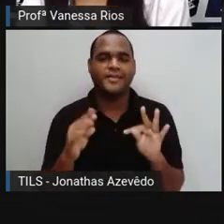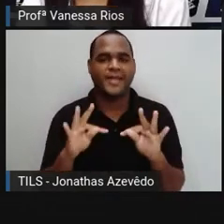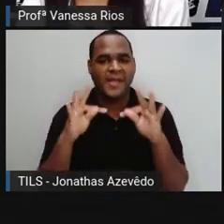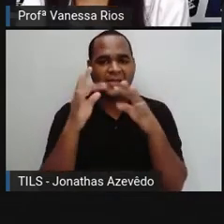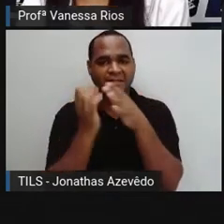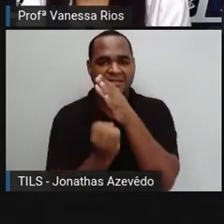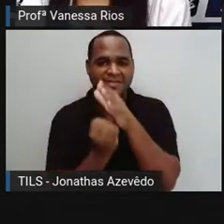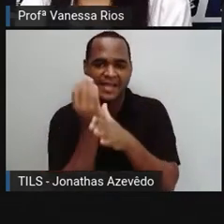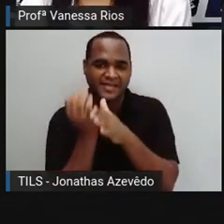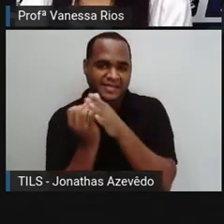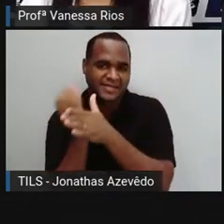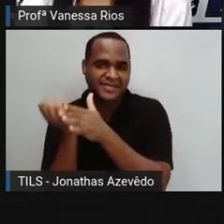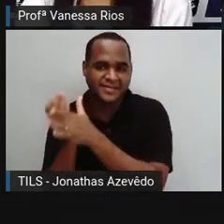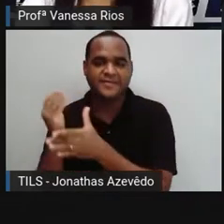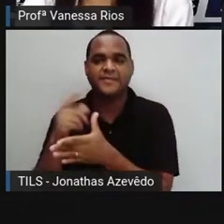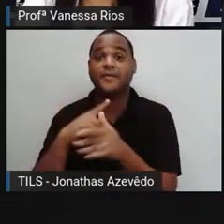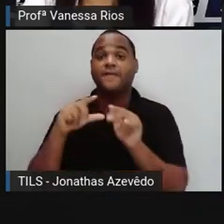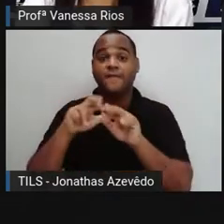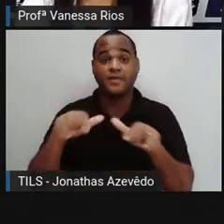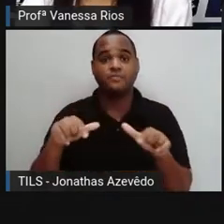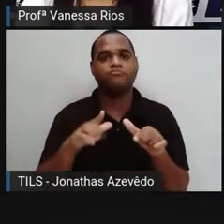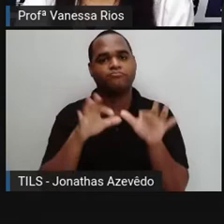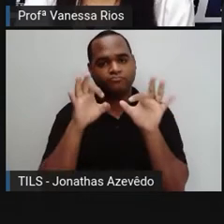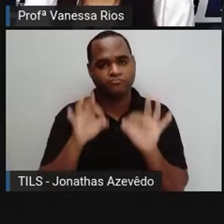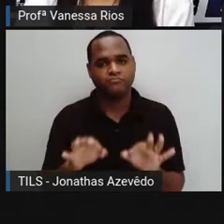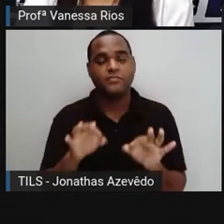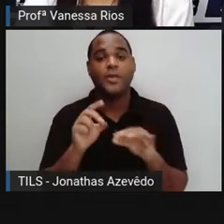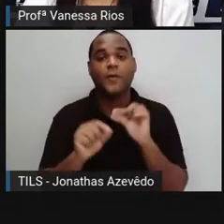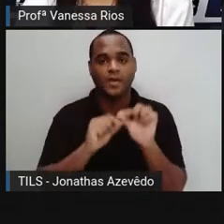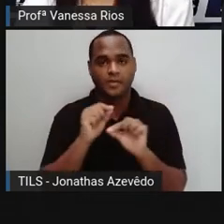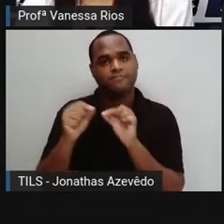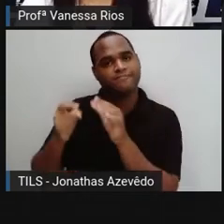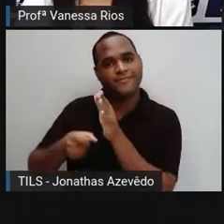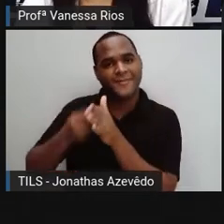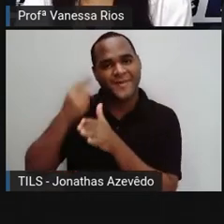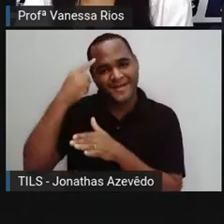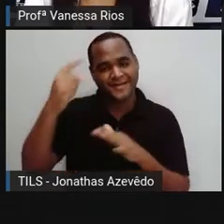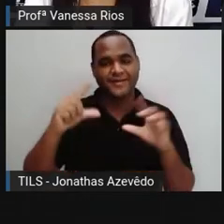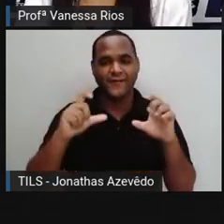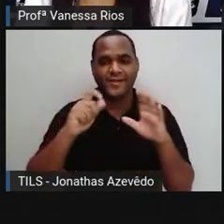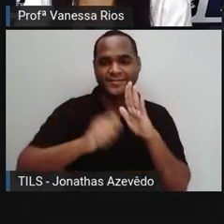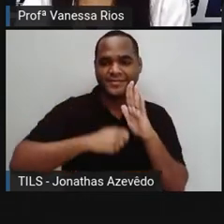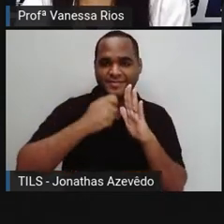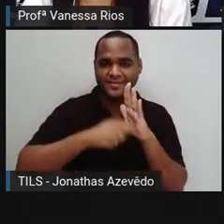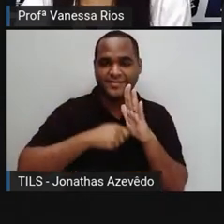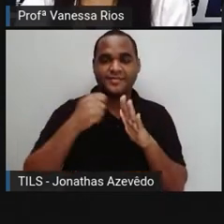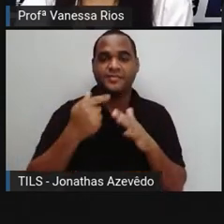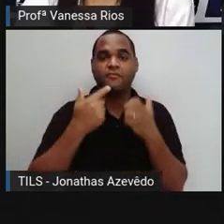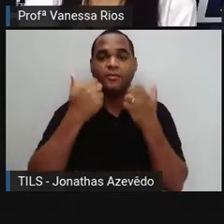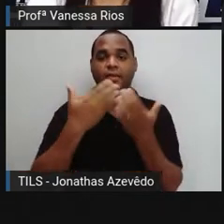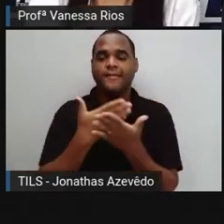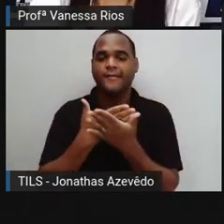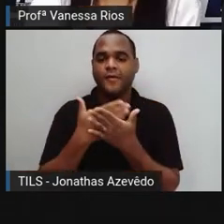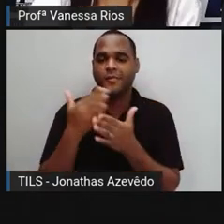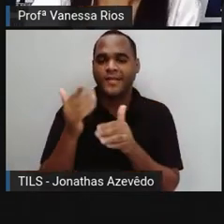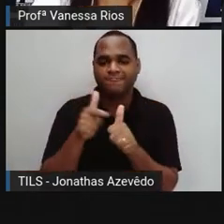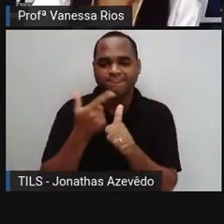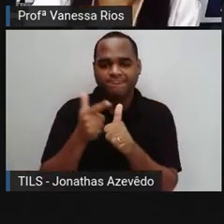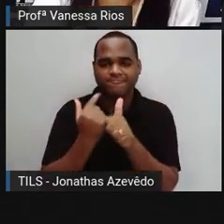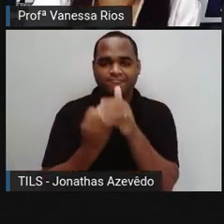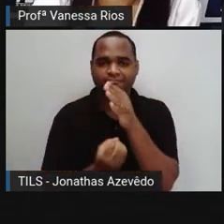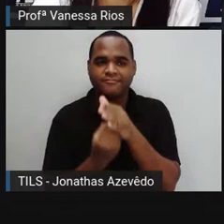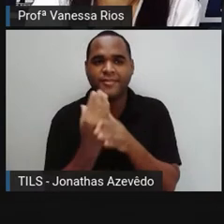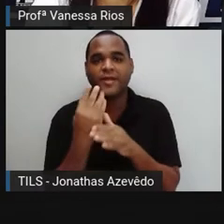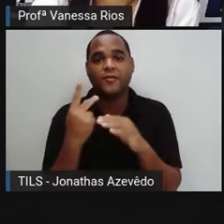aparecendo e aí, com certeza, a primeira câmera fotográfica, a forma inicial de se produzir